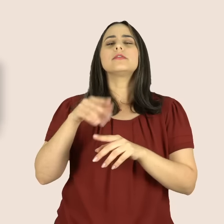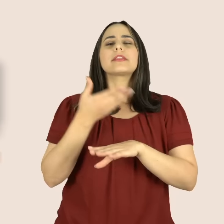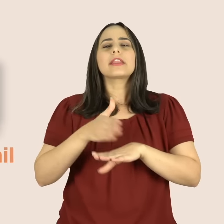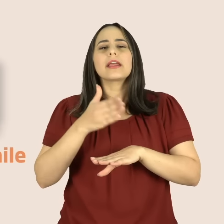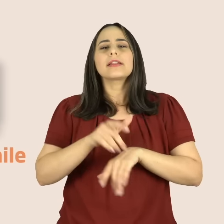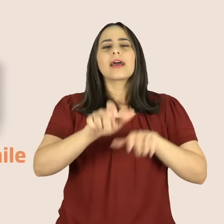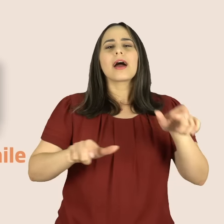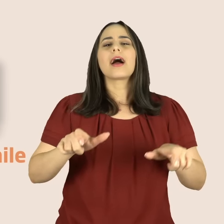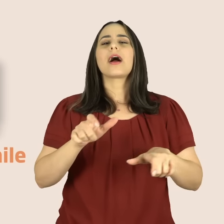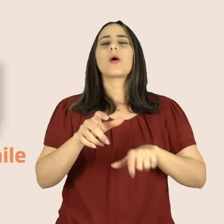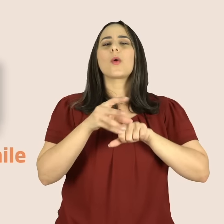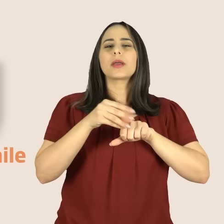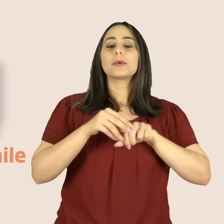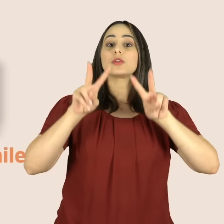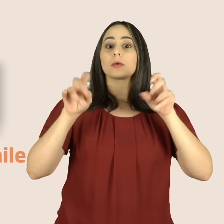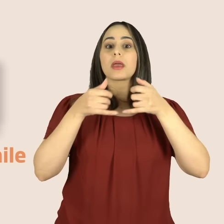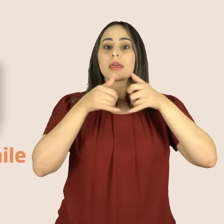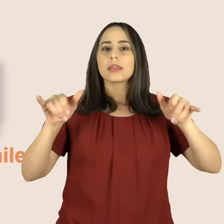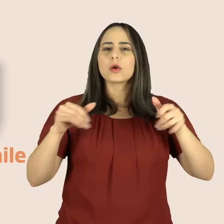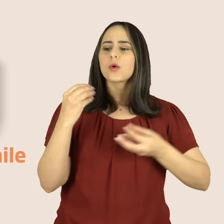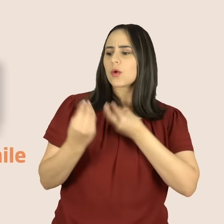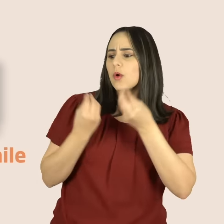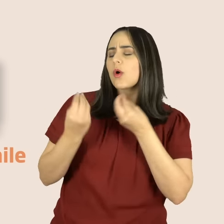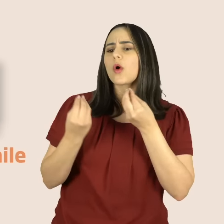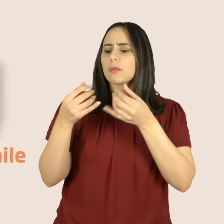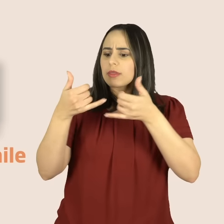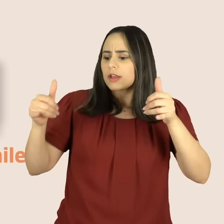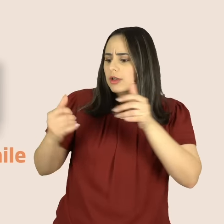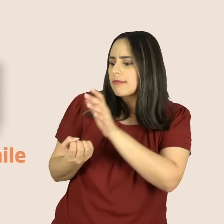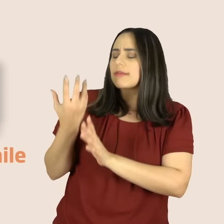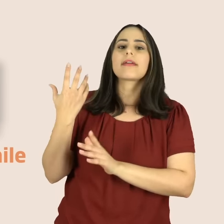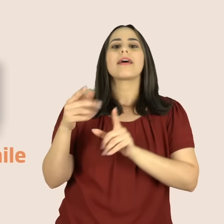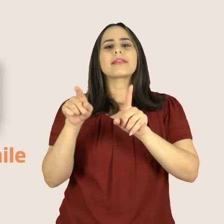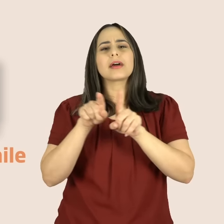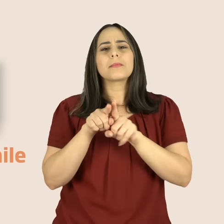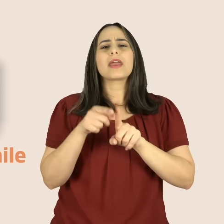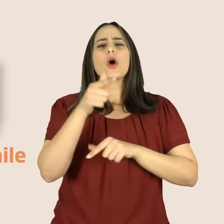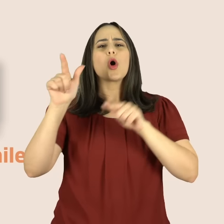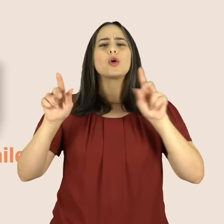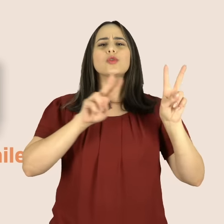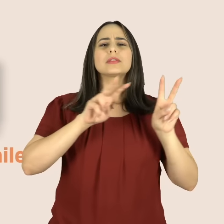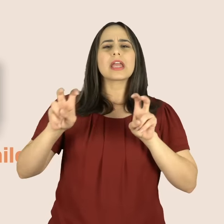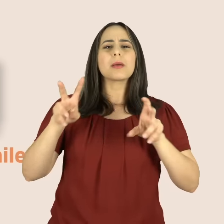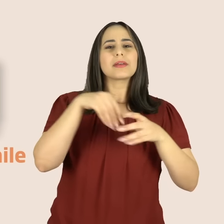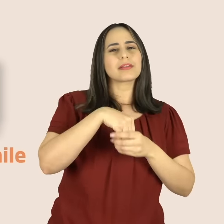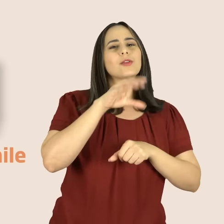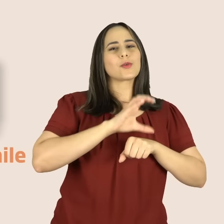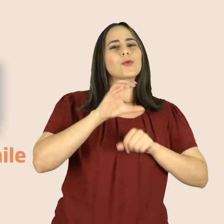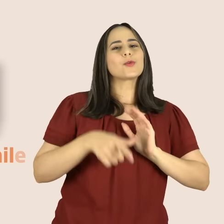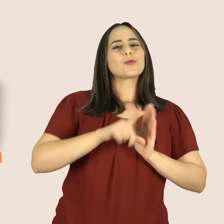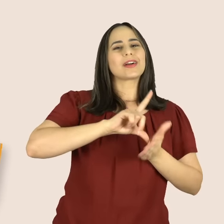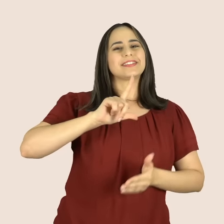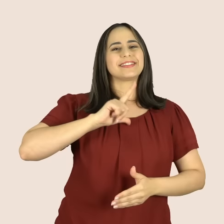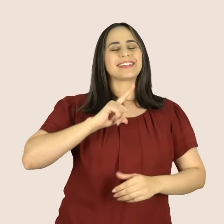conhecimentos dos estudantes sobre eficiência energética, geração de energia e os demais assuntos abordados ao longo do curso